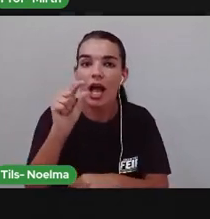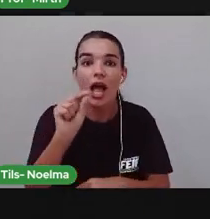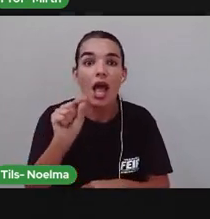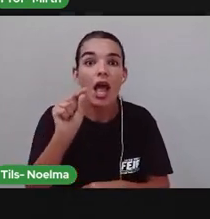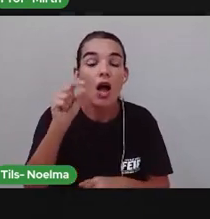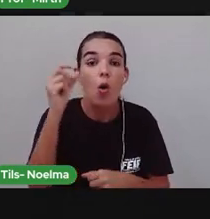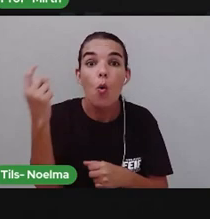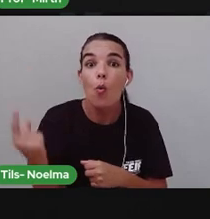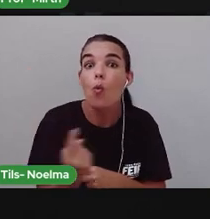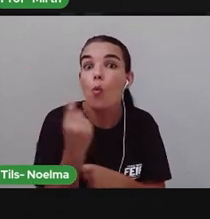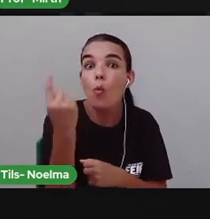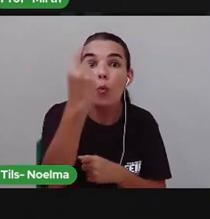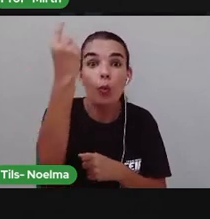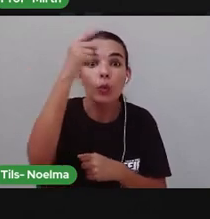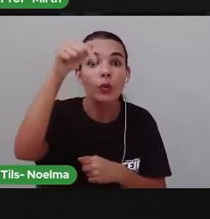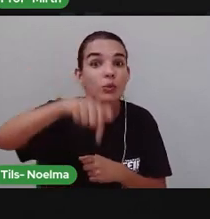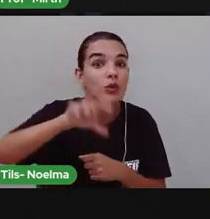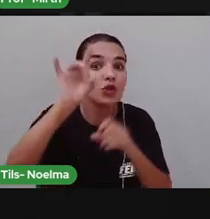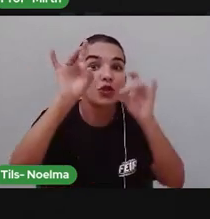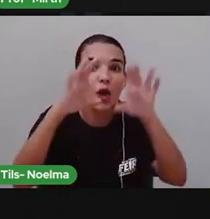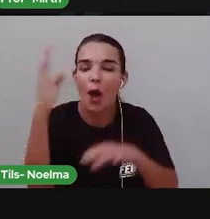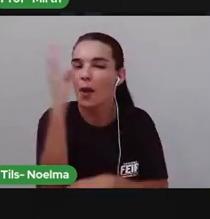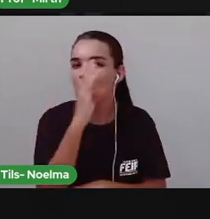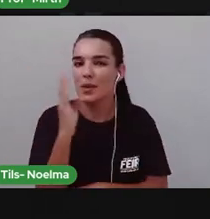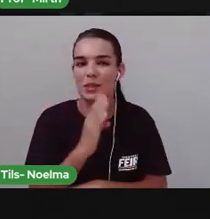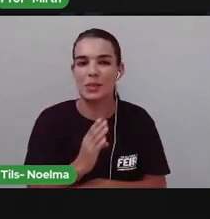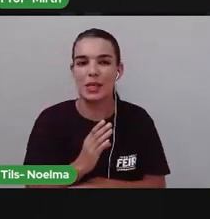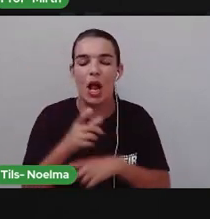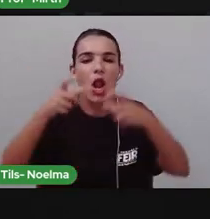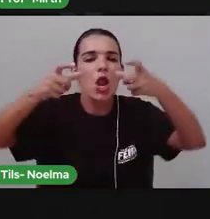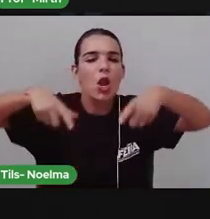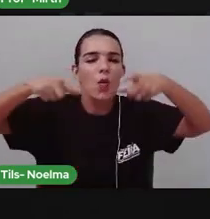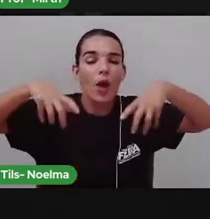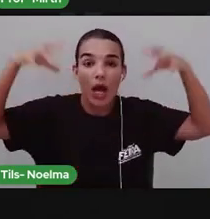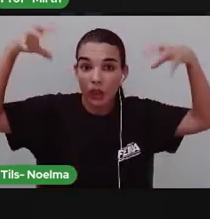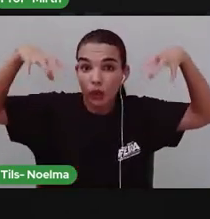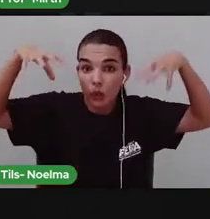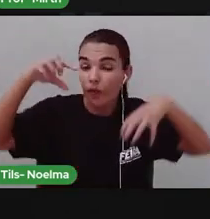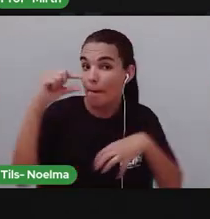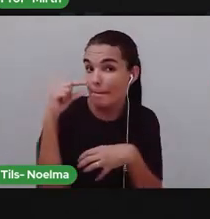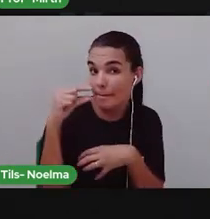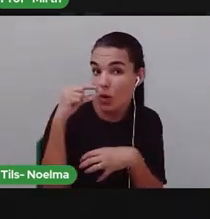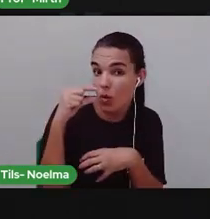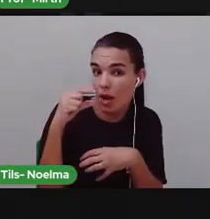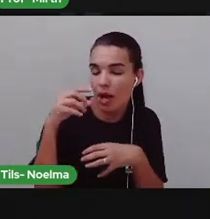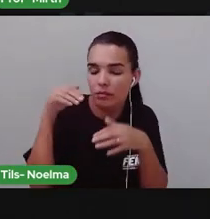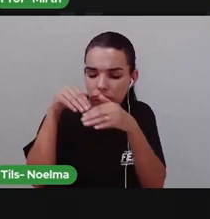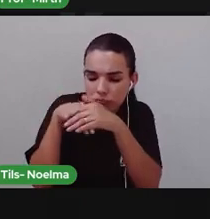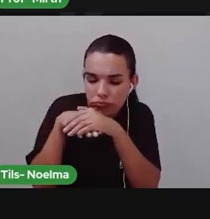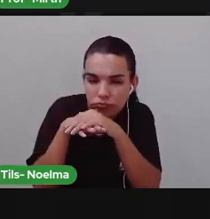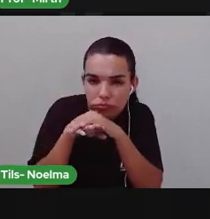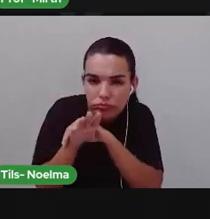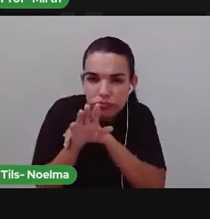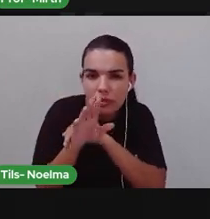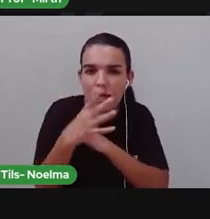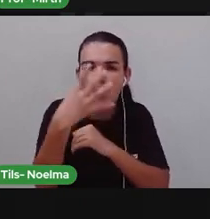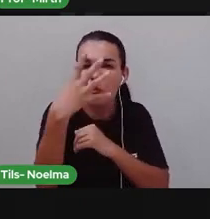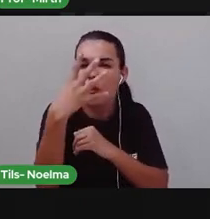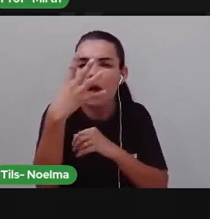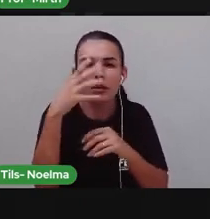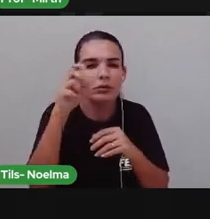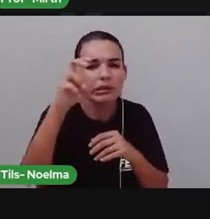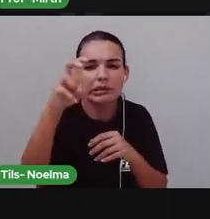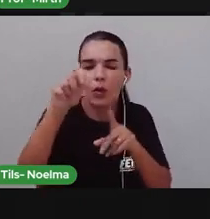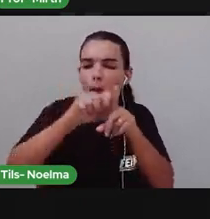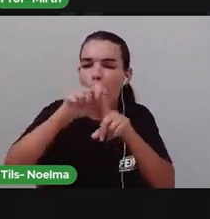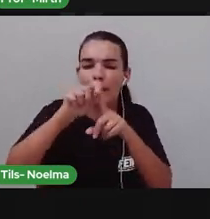Exclusivamente brasileiro Lugar onde as chuvas São poucas E concentradas Em quatro Cinco meses do ano